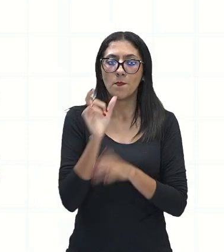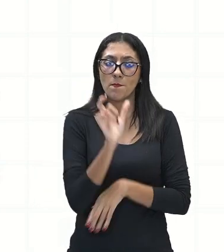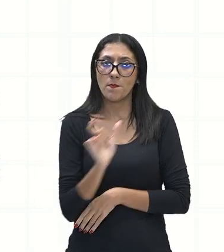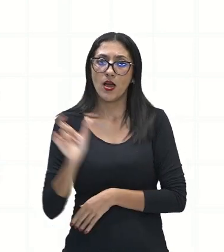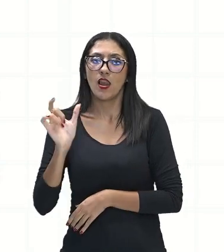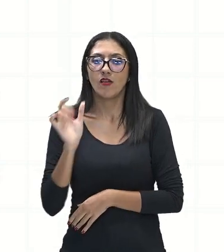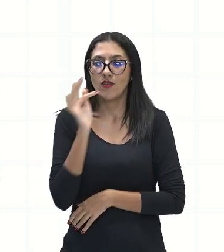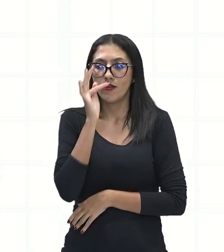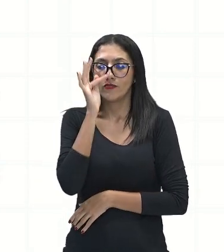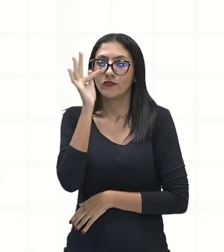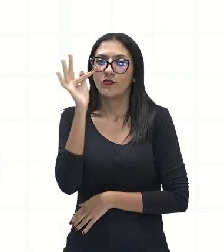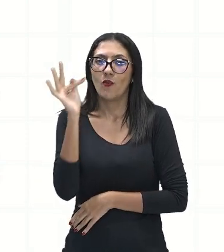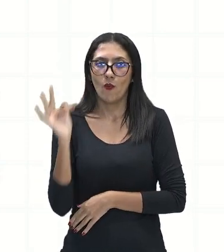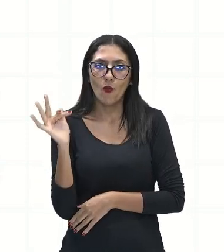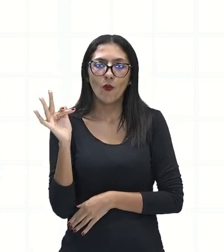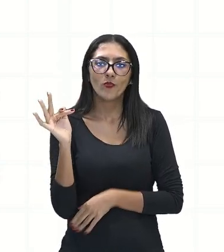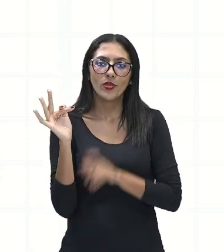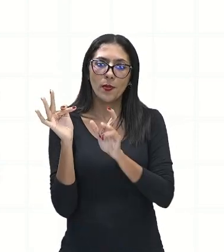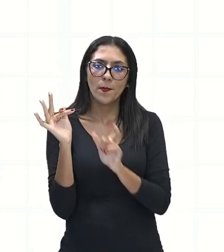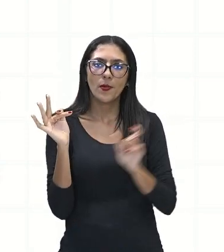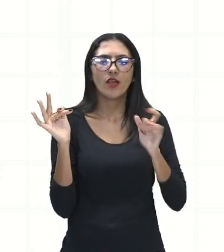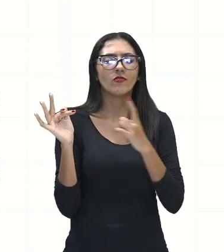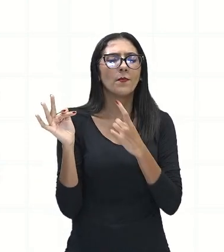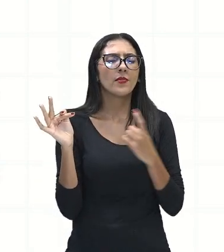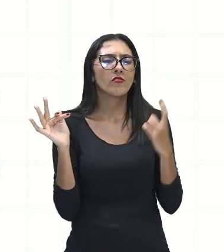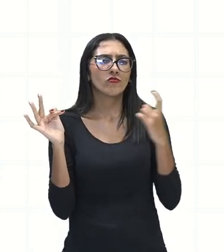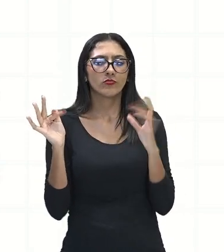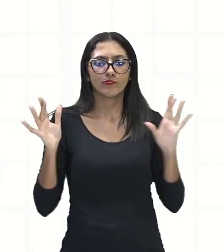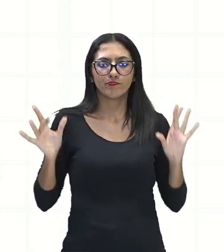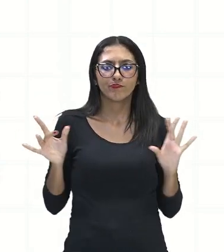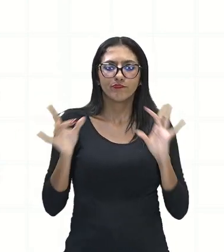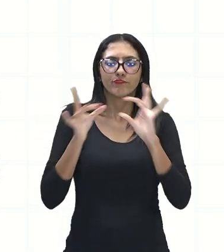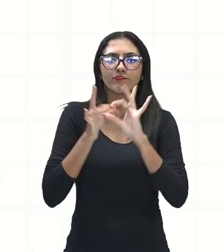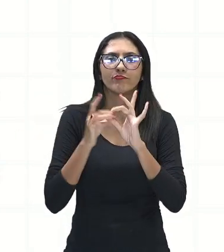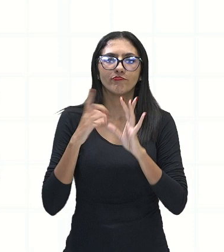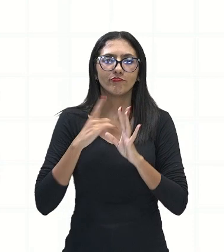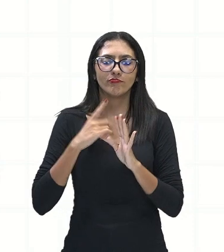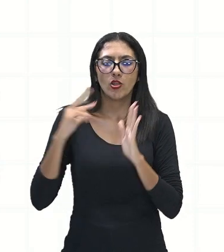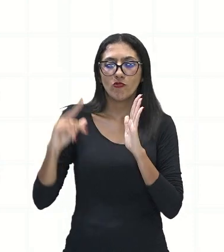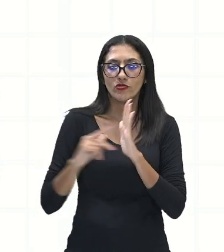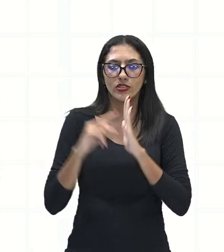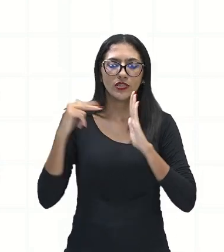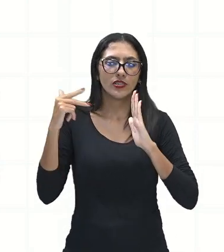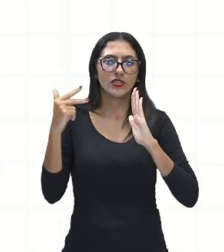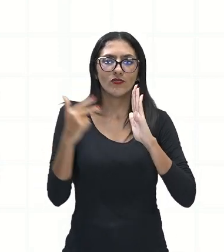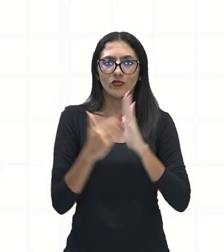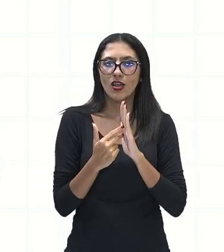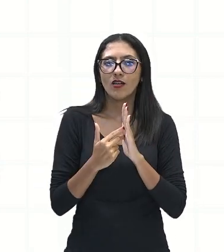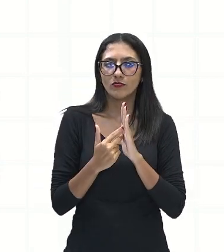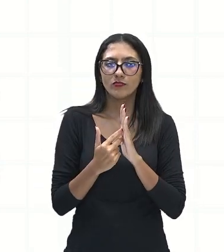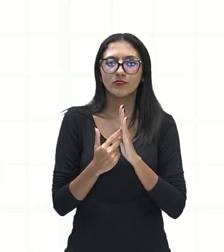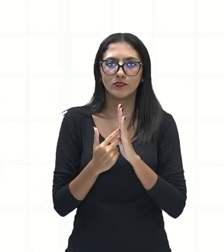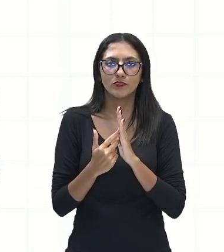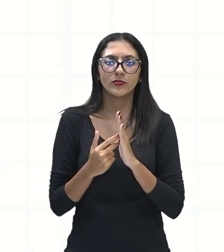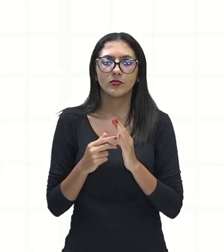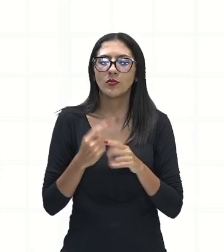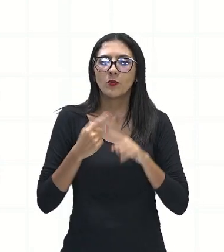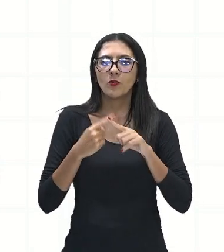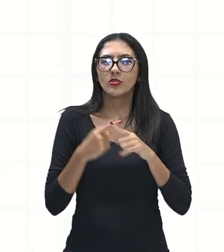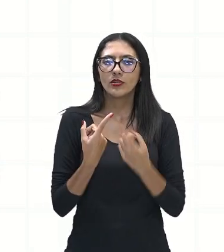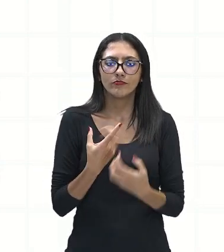para mostrar todo esse sentimento que o eu lírico está sentindo pela perda de sua amada.